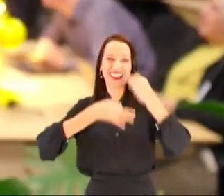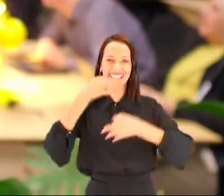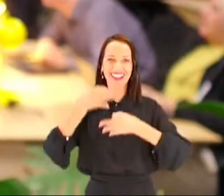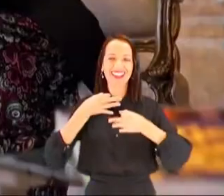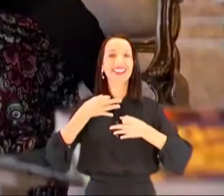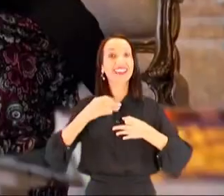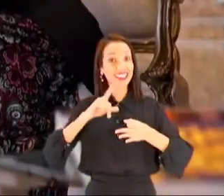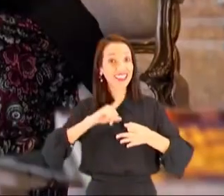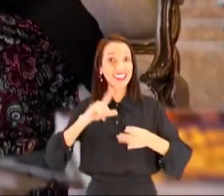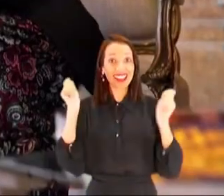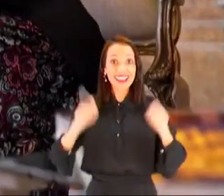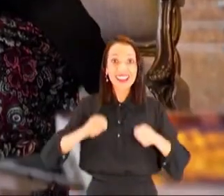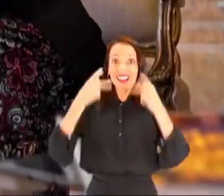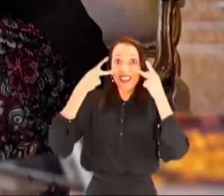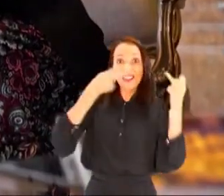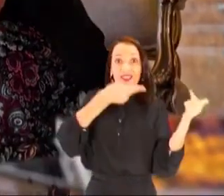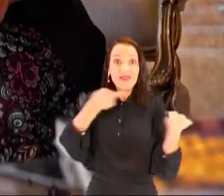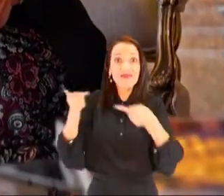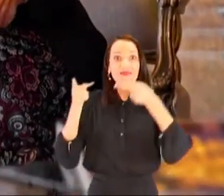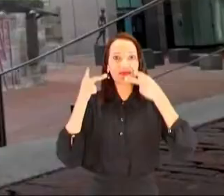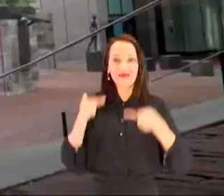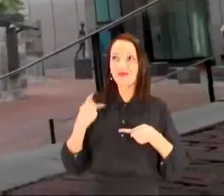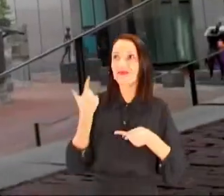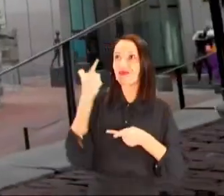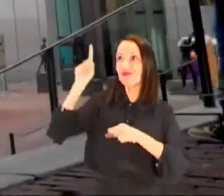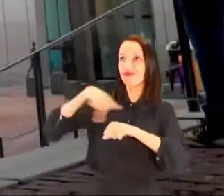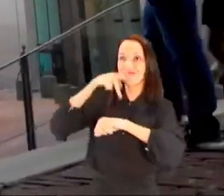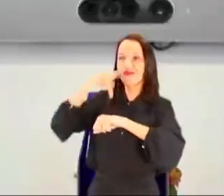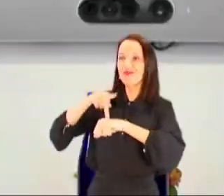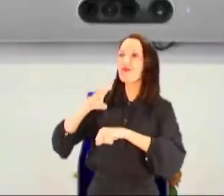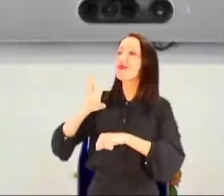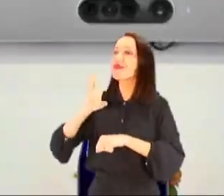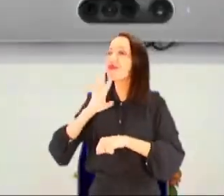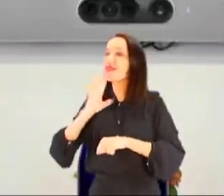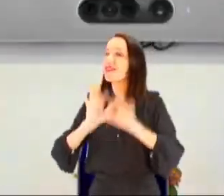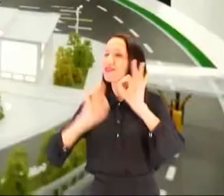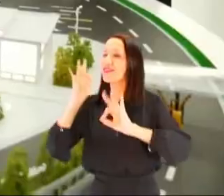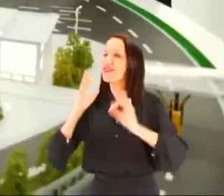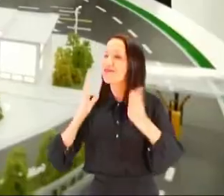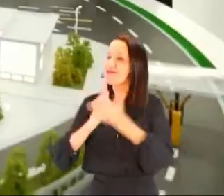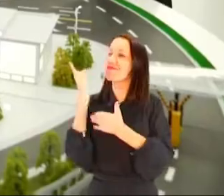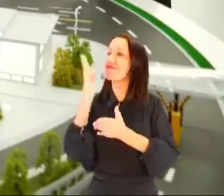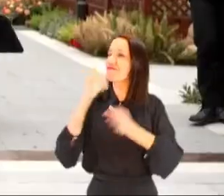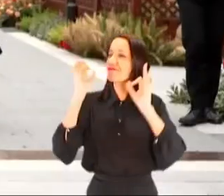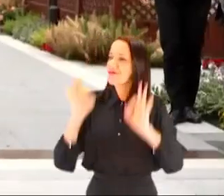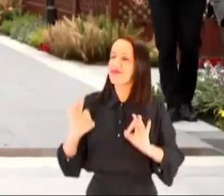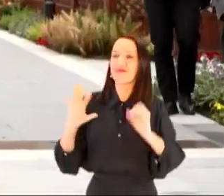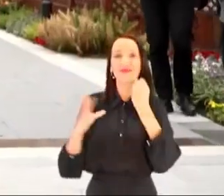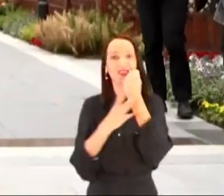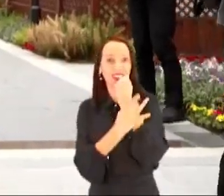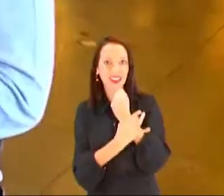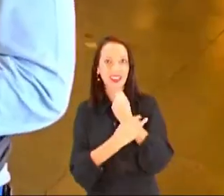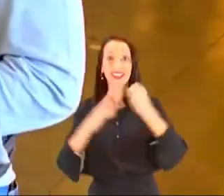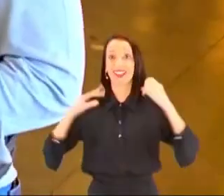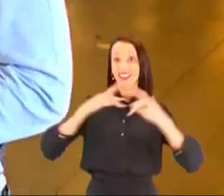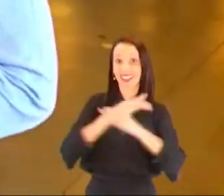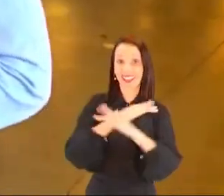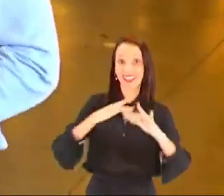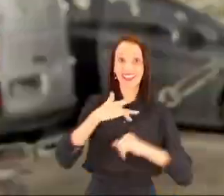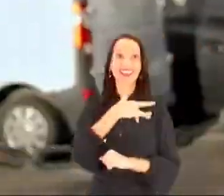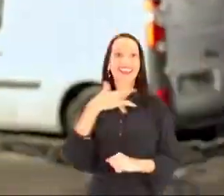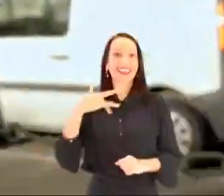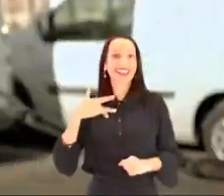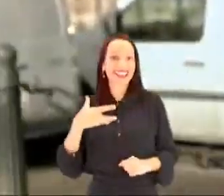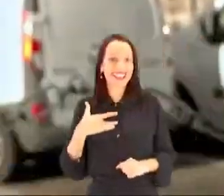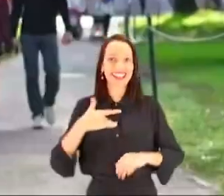dar a sua opinião. Para completar, eu visitei várias cidades lá fora para conhecer projetos que deram certo na segurança,